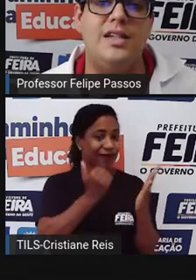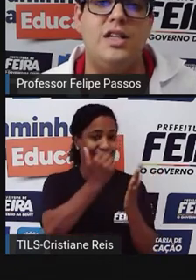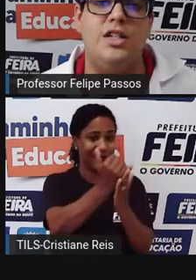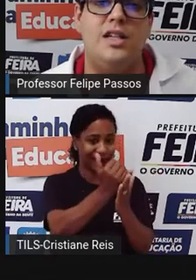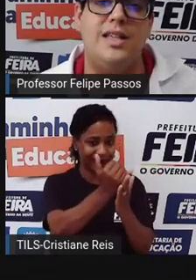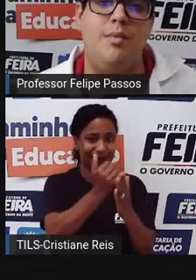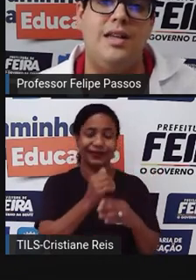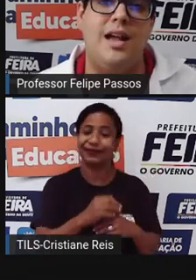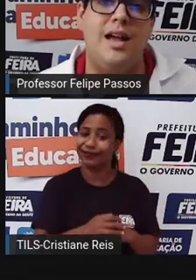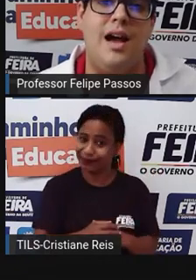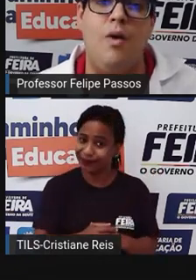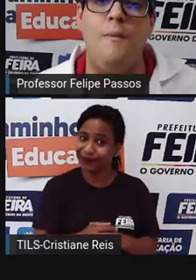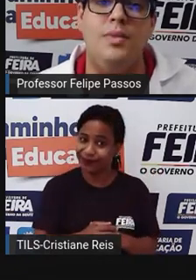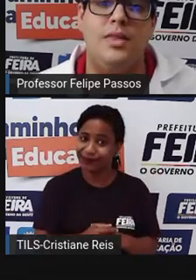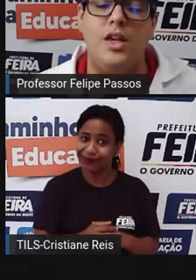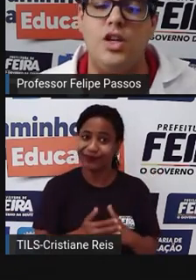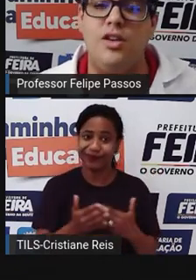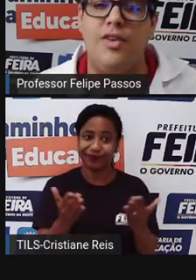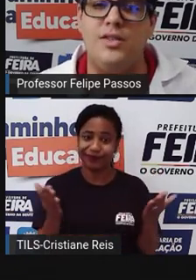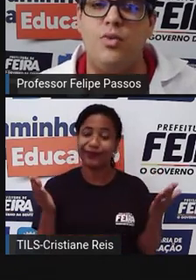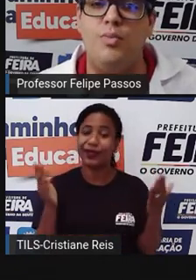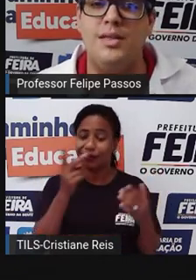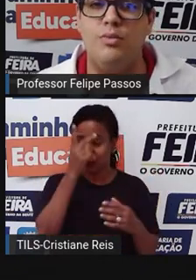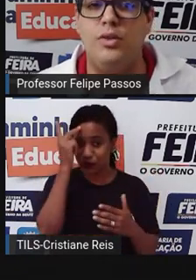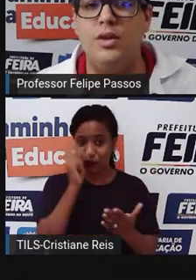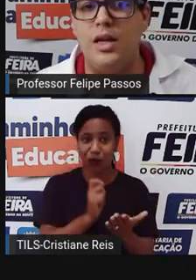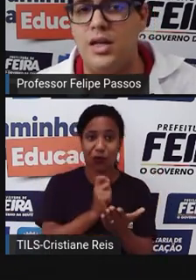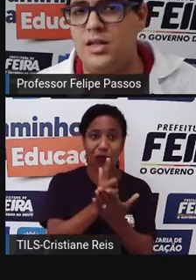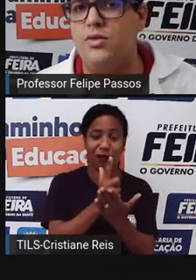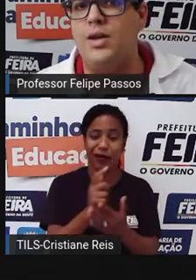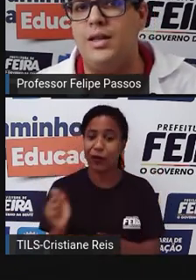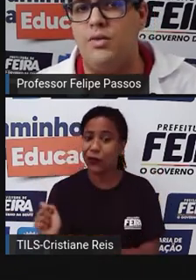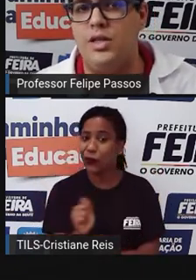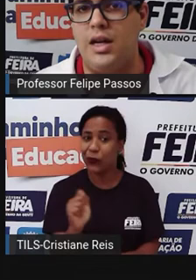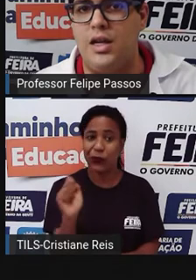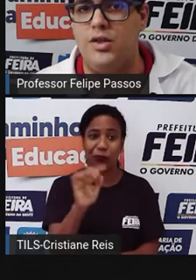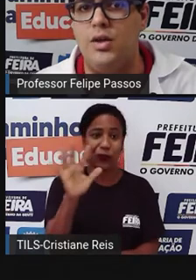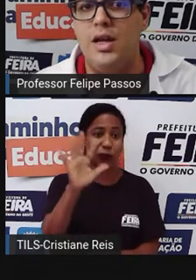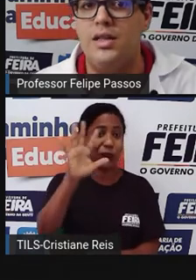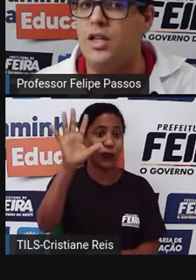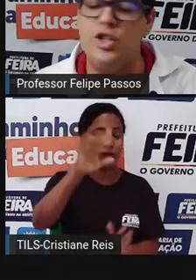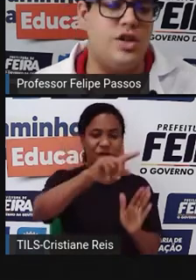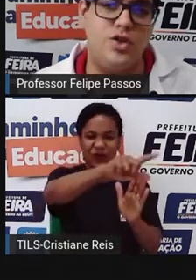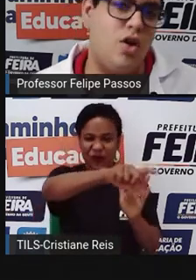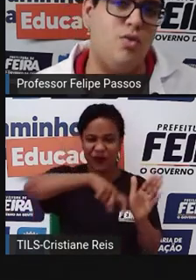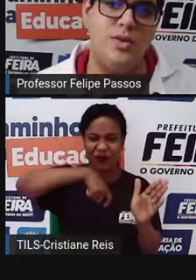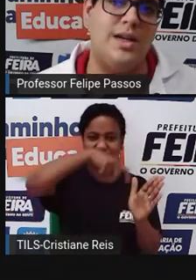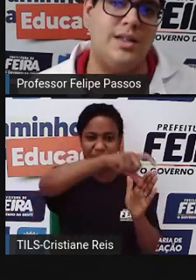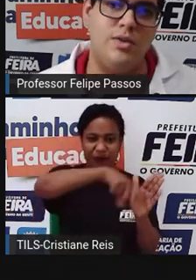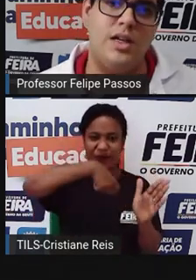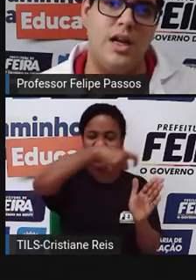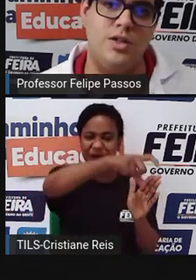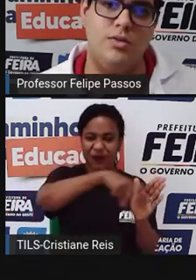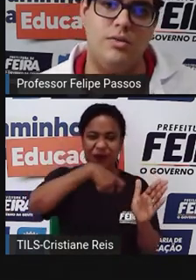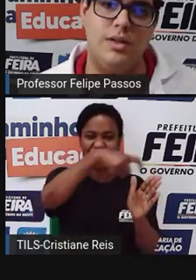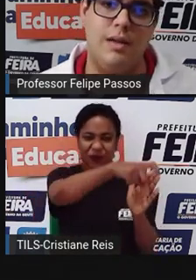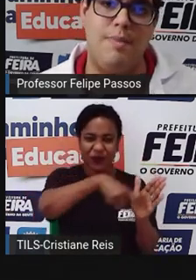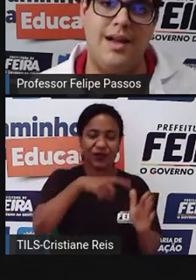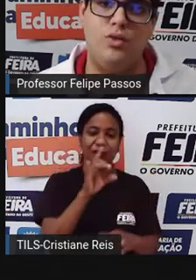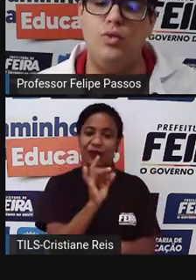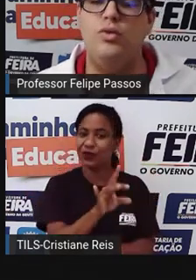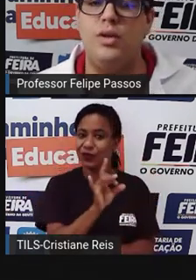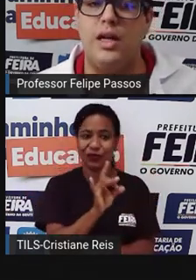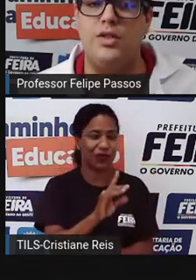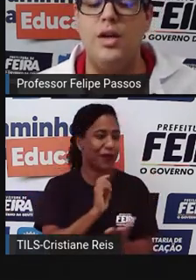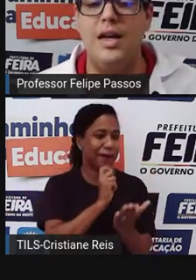reais, né gente? A gente sabe que na real tem gente que faz compras muito grandes com cartão de crédito. Tem gente que só usa cartão de crédito, né?